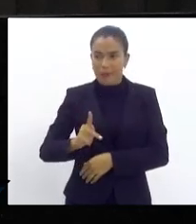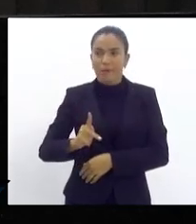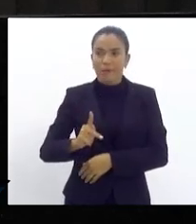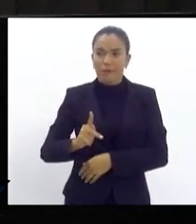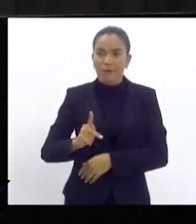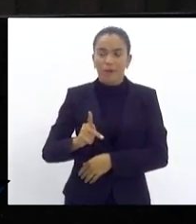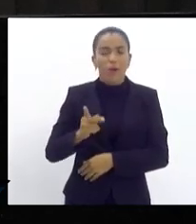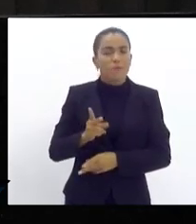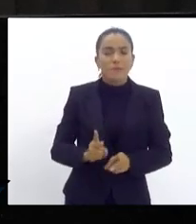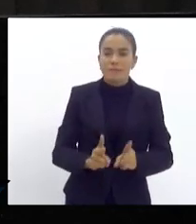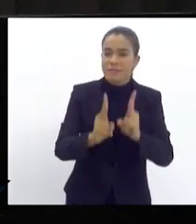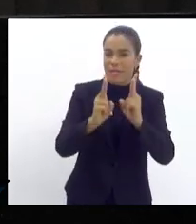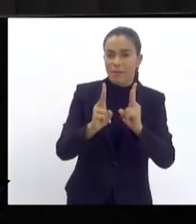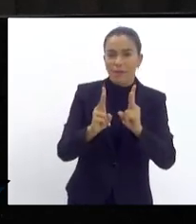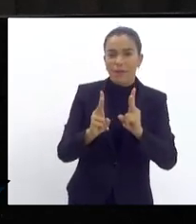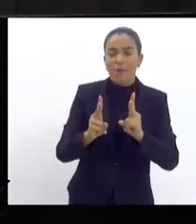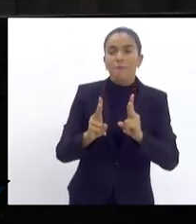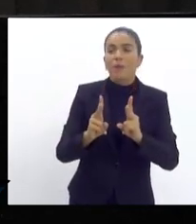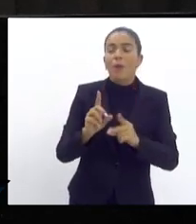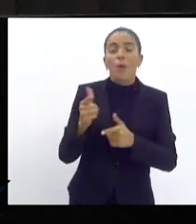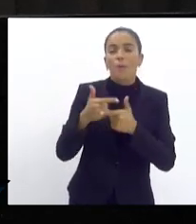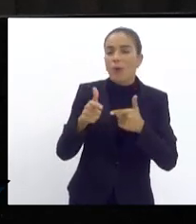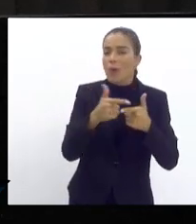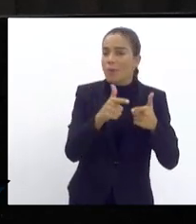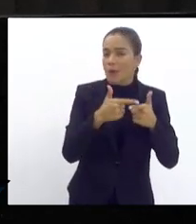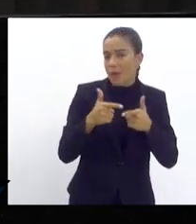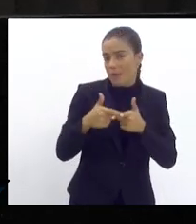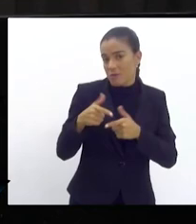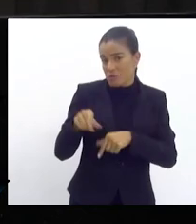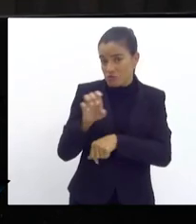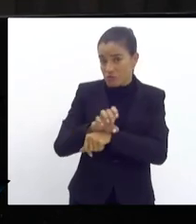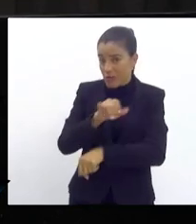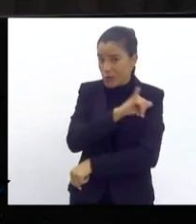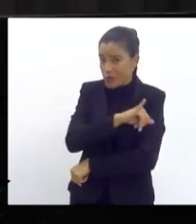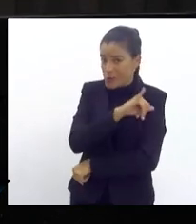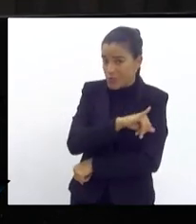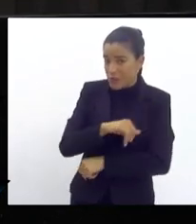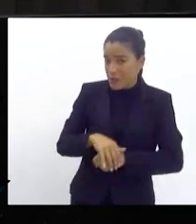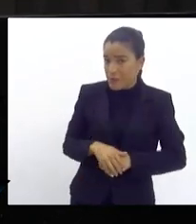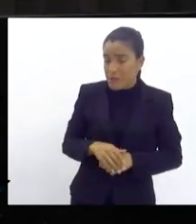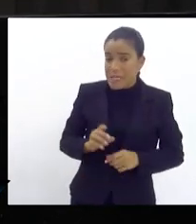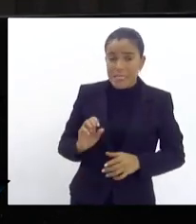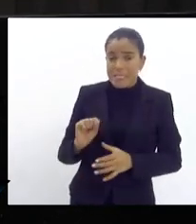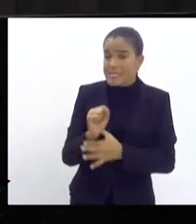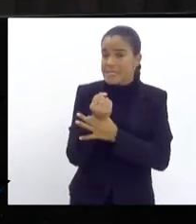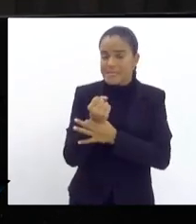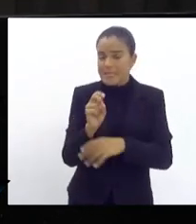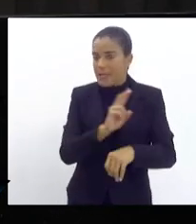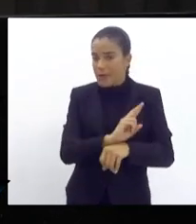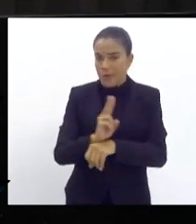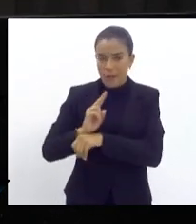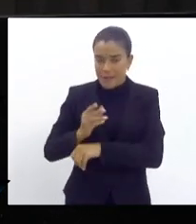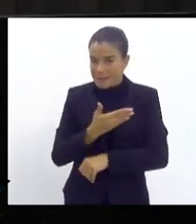como sempre eu venho falar do maior problema que tem no estado do Rio de Janeiro segurança pública